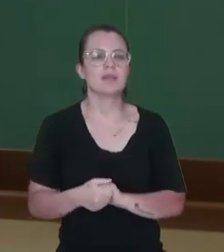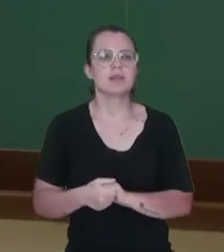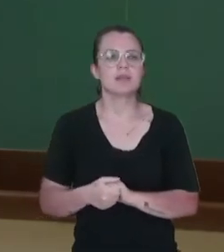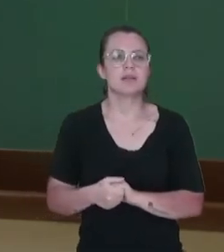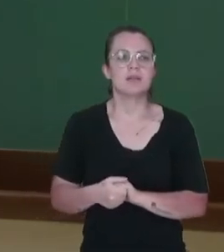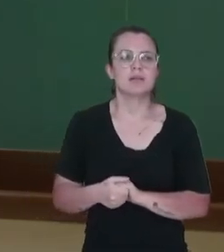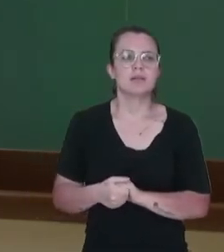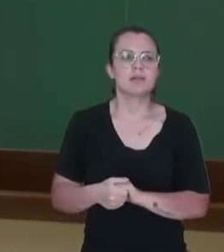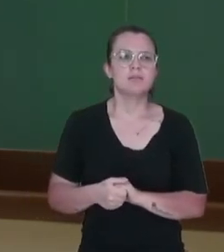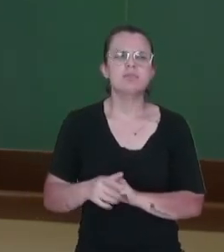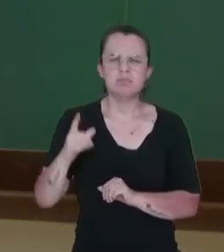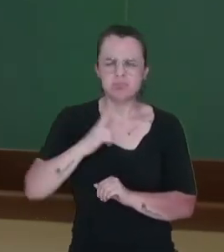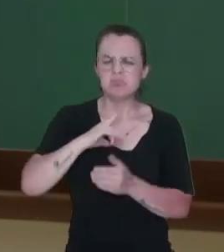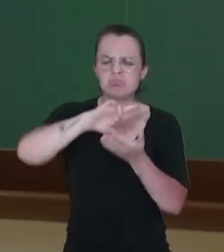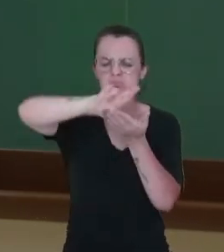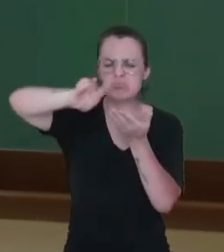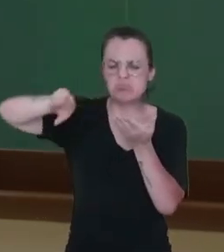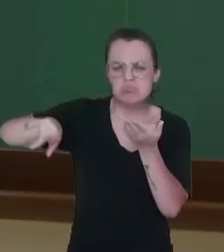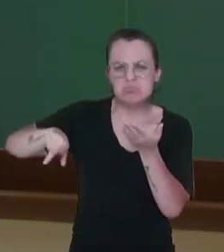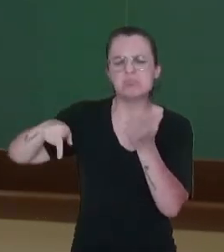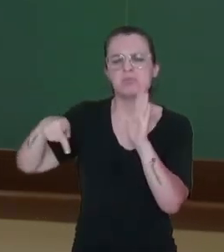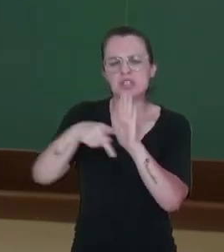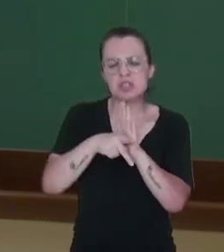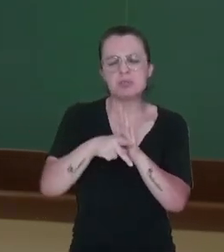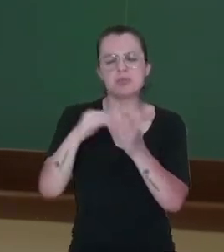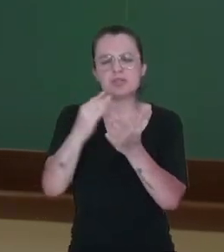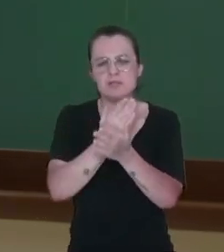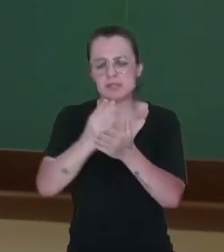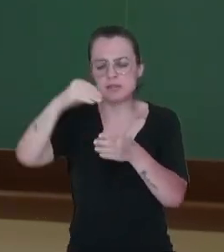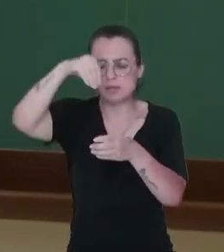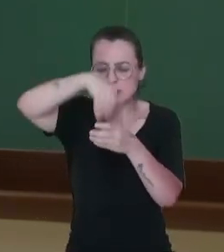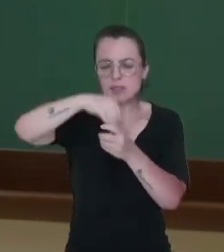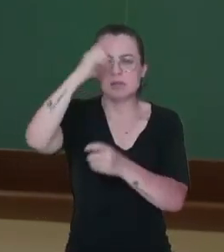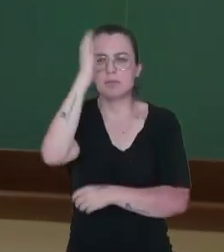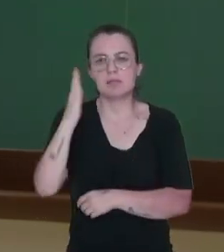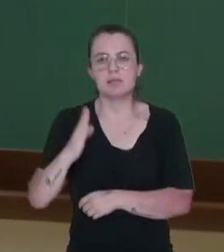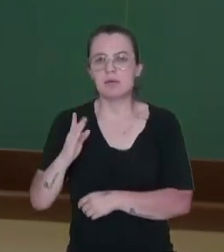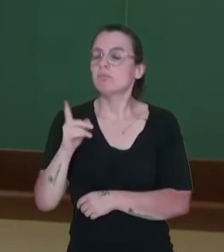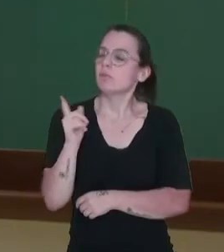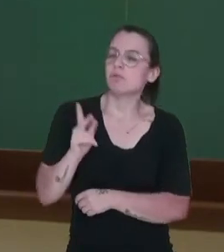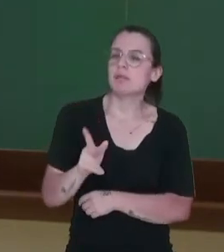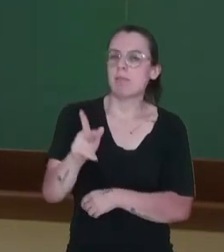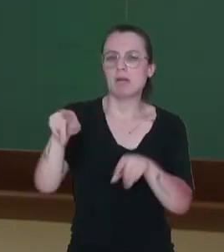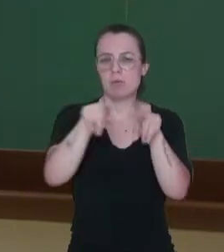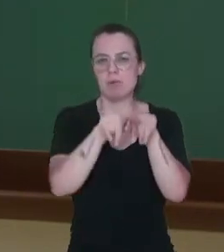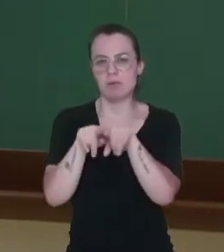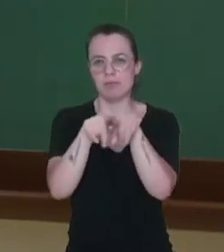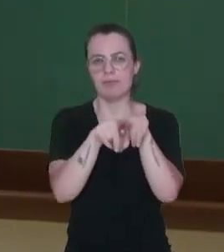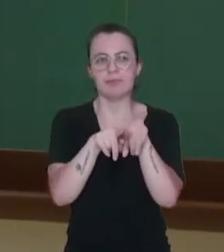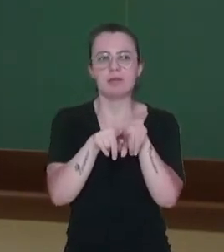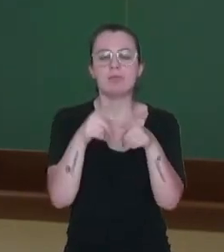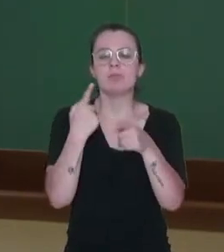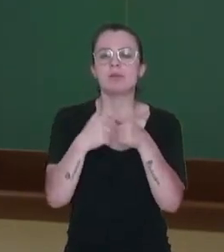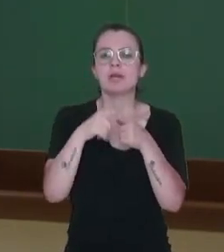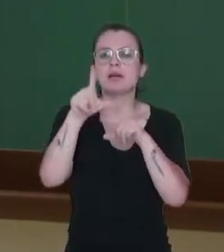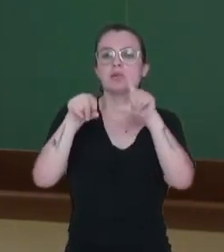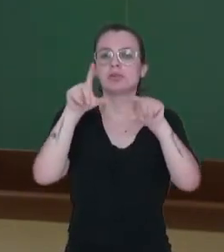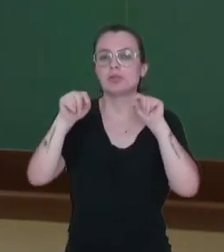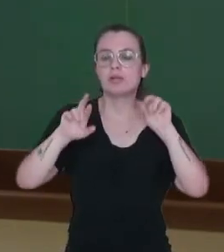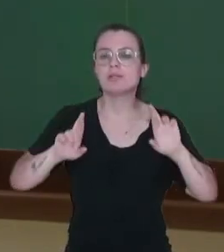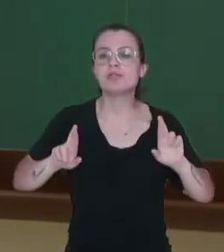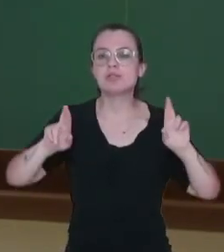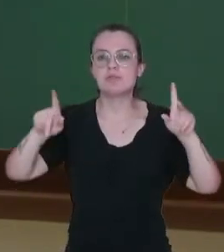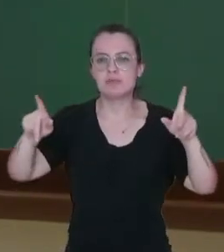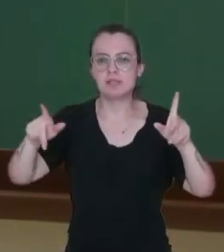Roraima. Então, são divisões internas do Brasil que nem sempre foram iguais, porque os critérios para essas